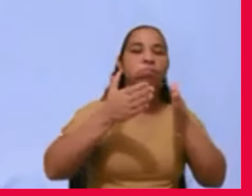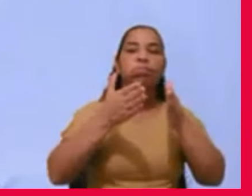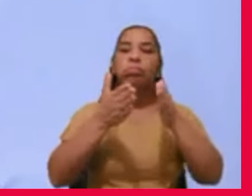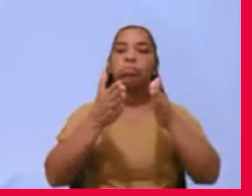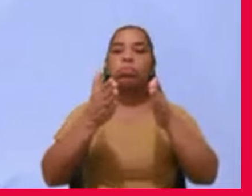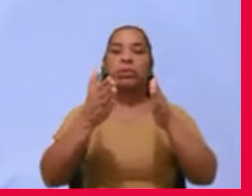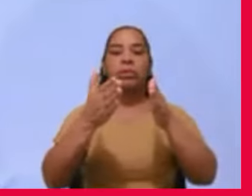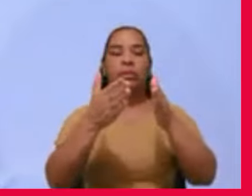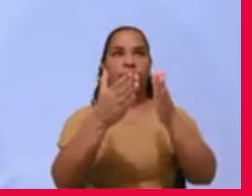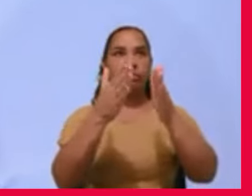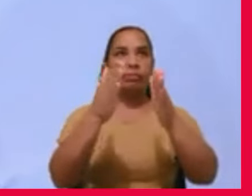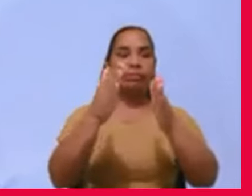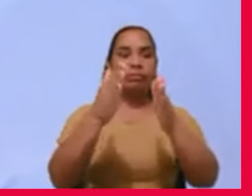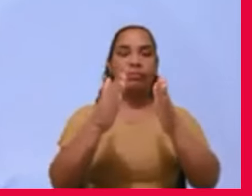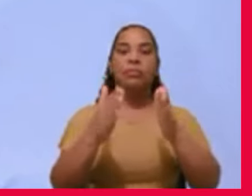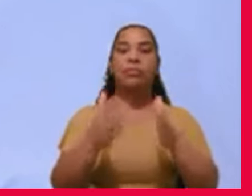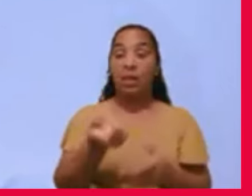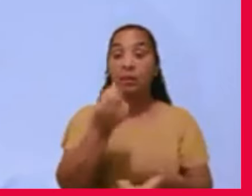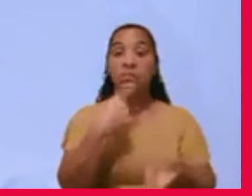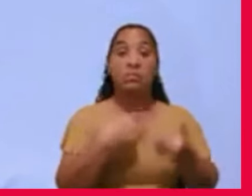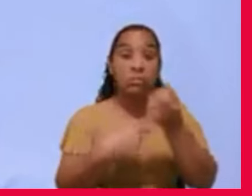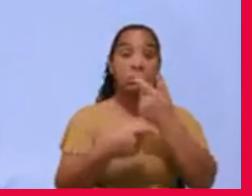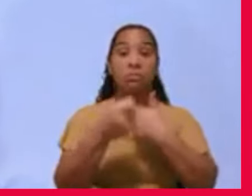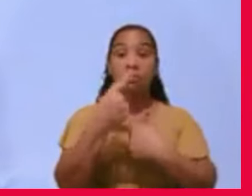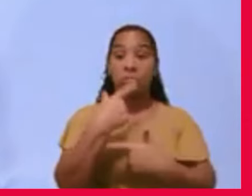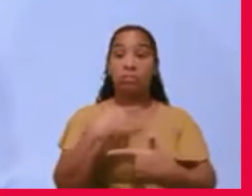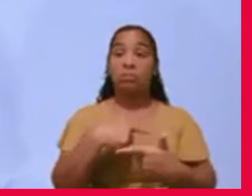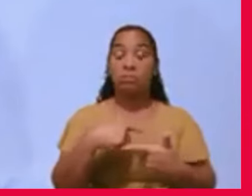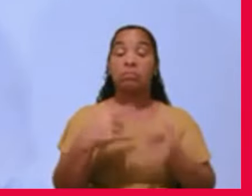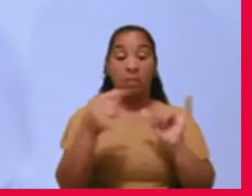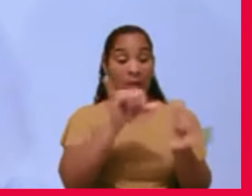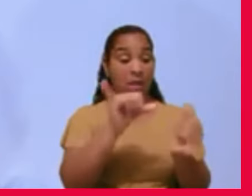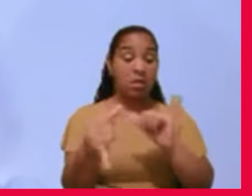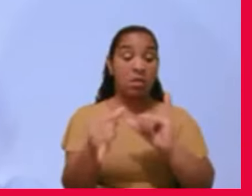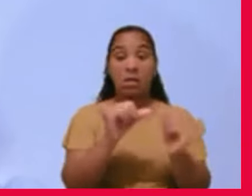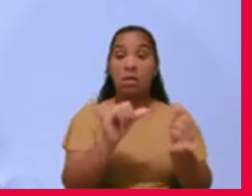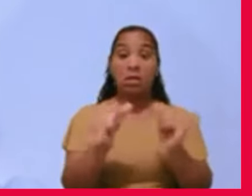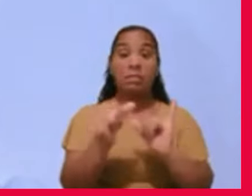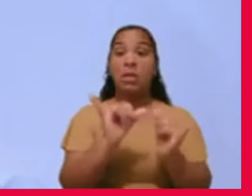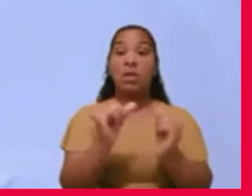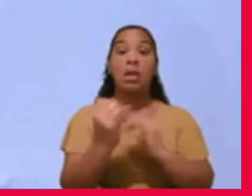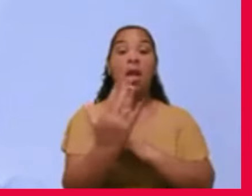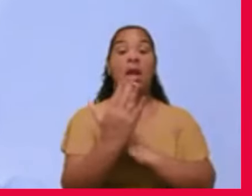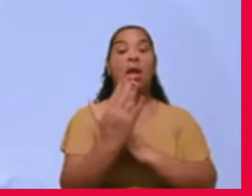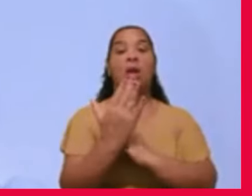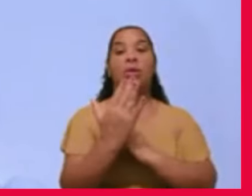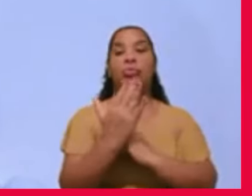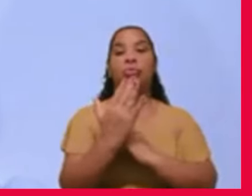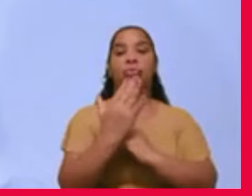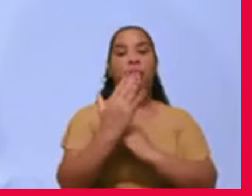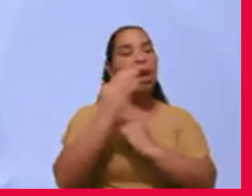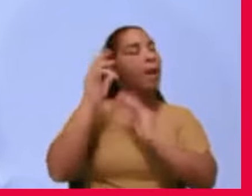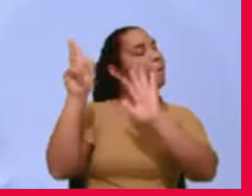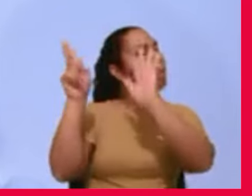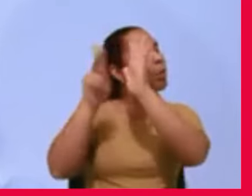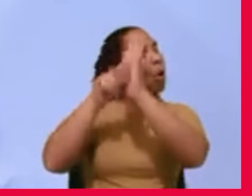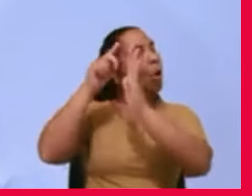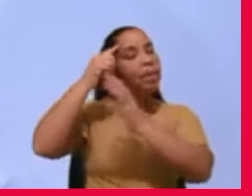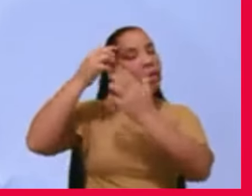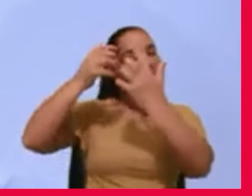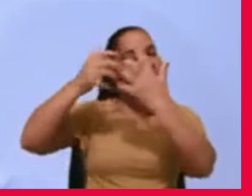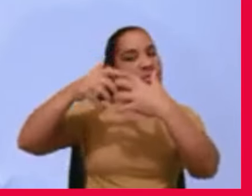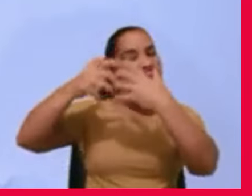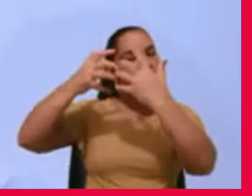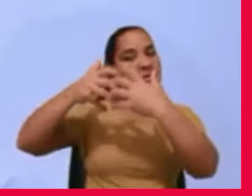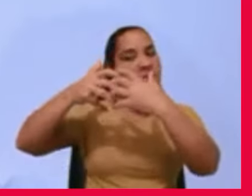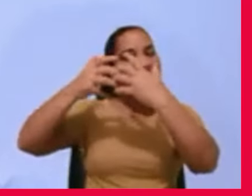e a esses produtos químicos que vão influenciar a química do cérebro. E a pessoa pode